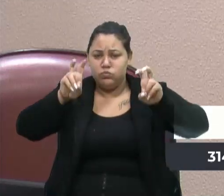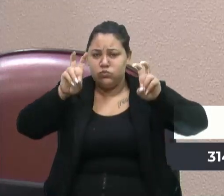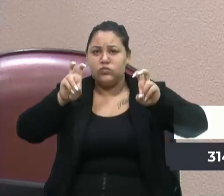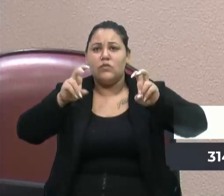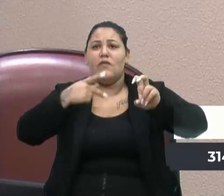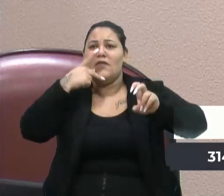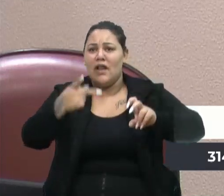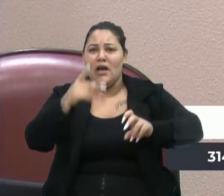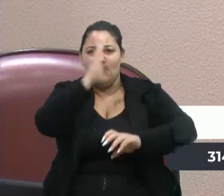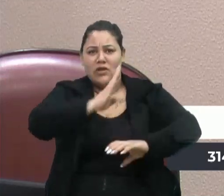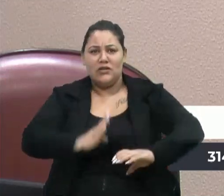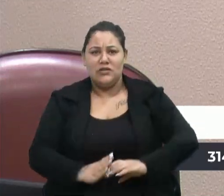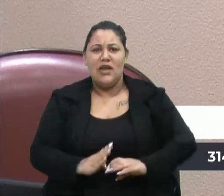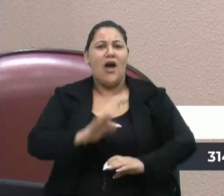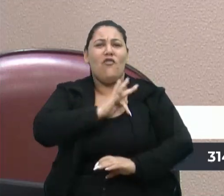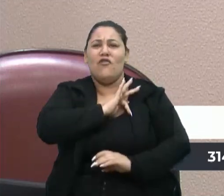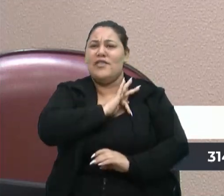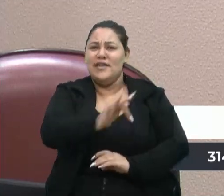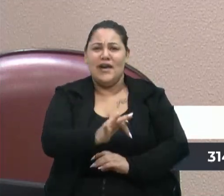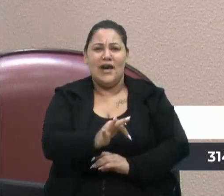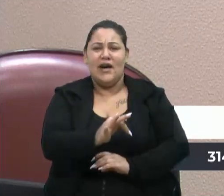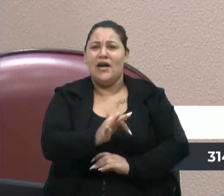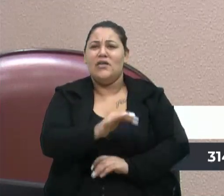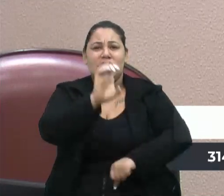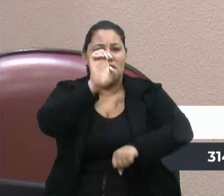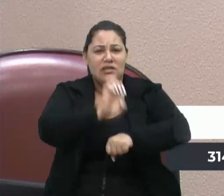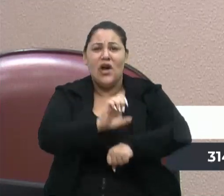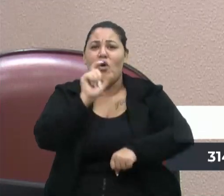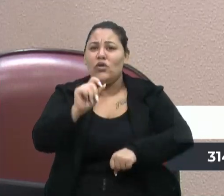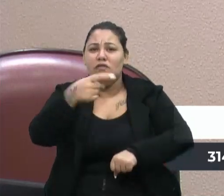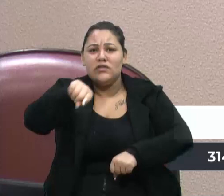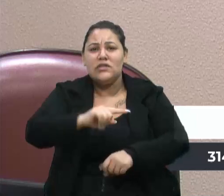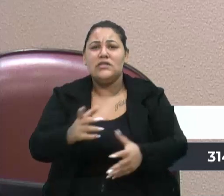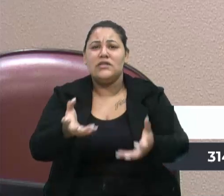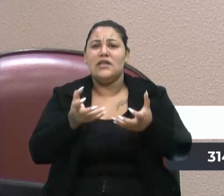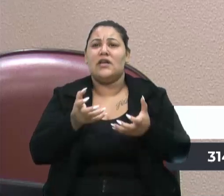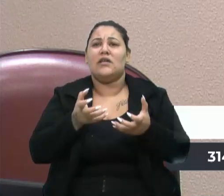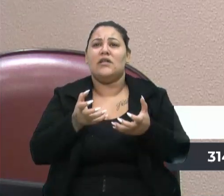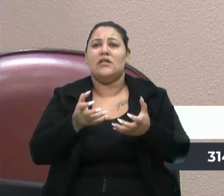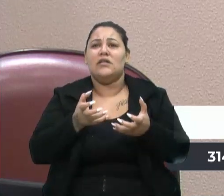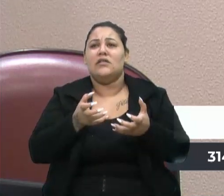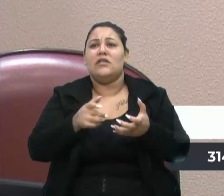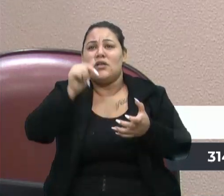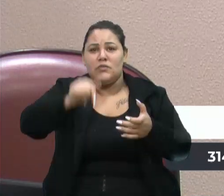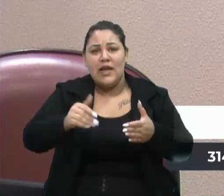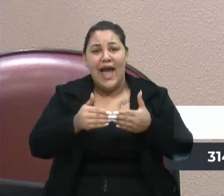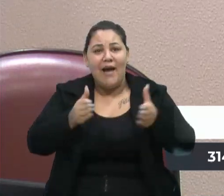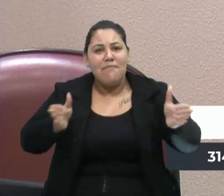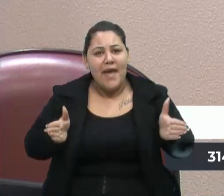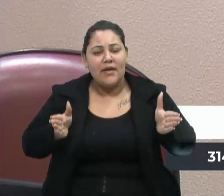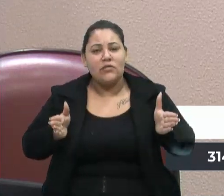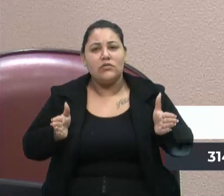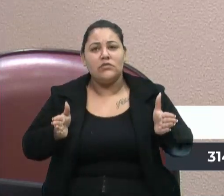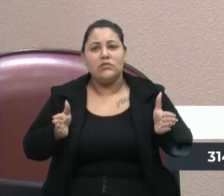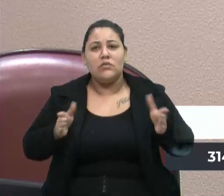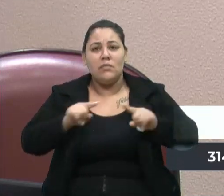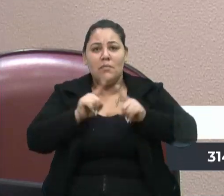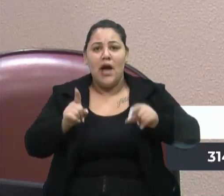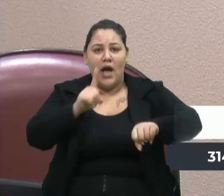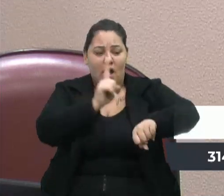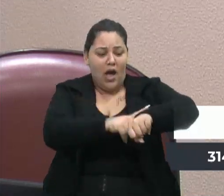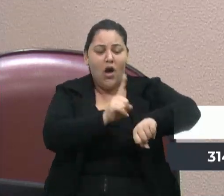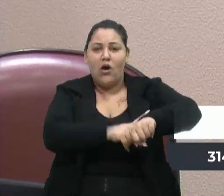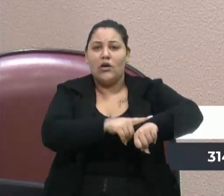nacional, o federal, o estadual, o que vocês quiserem. Estamos aqui à disposição, mas a hora que for